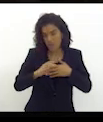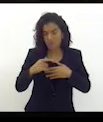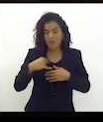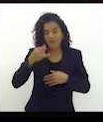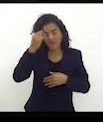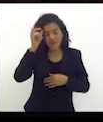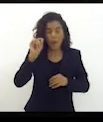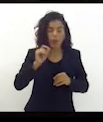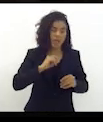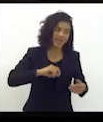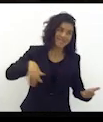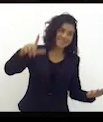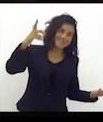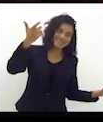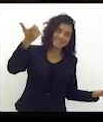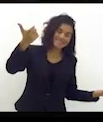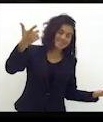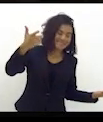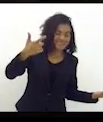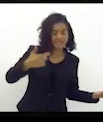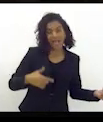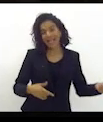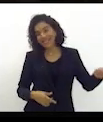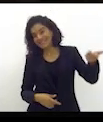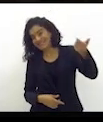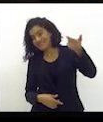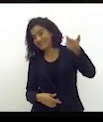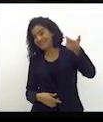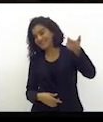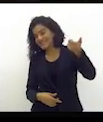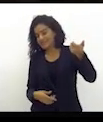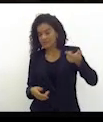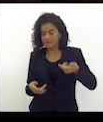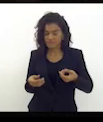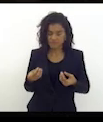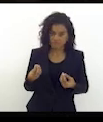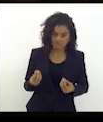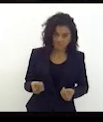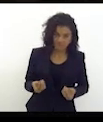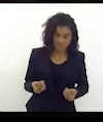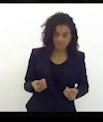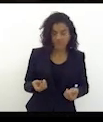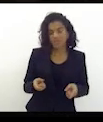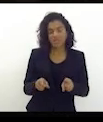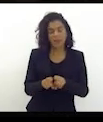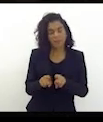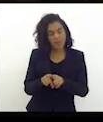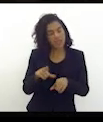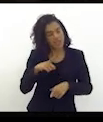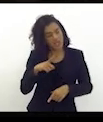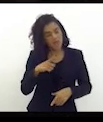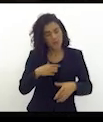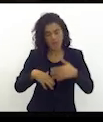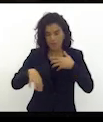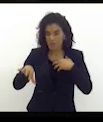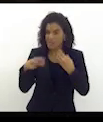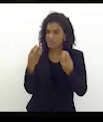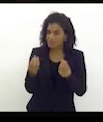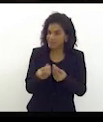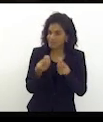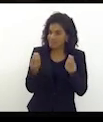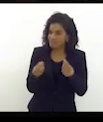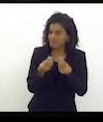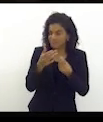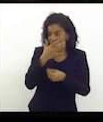indevida da imagem de um homem que foi meu adversário, mas existe uma sensibilidade que poucas pessoas